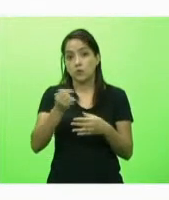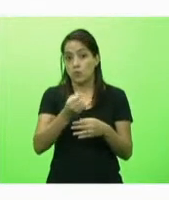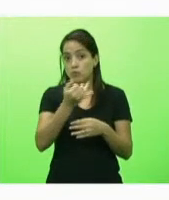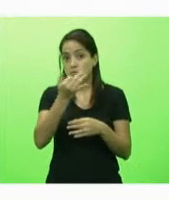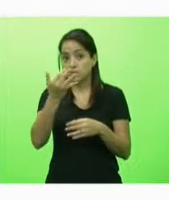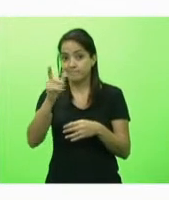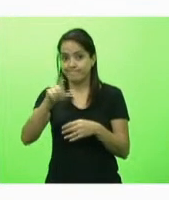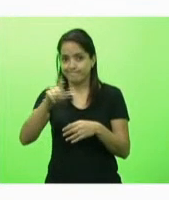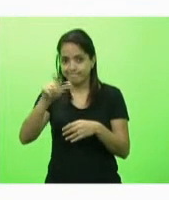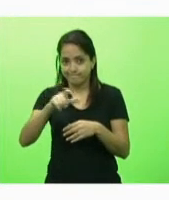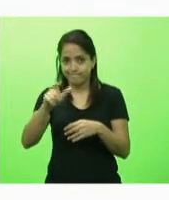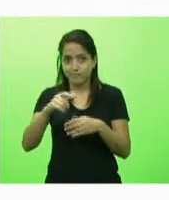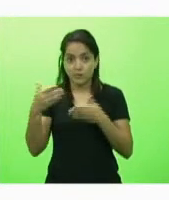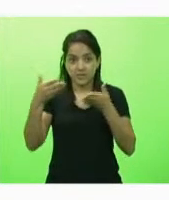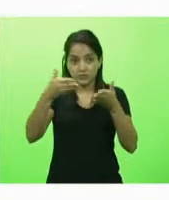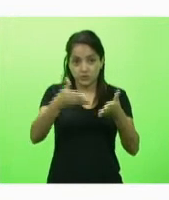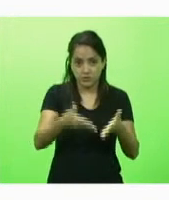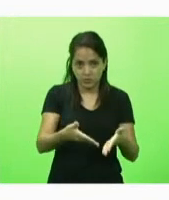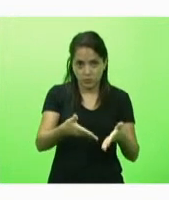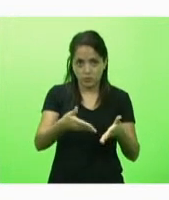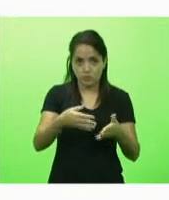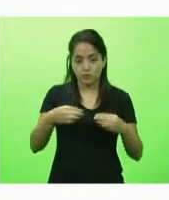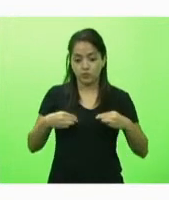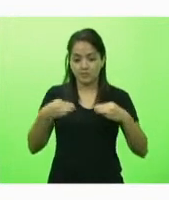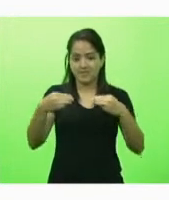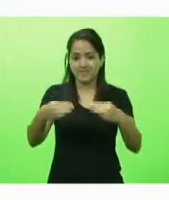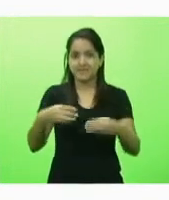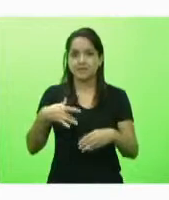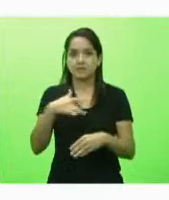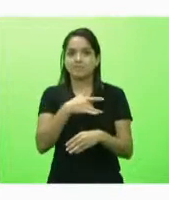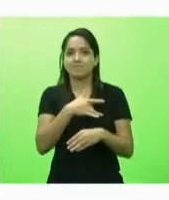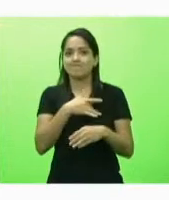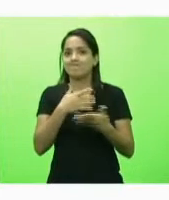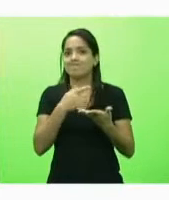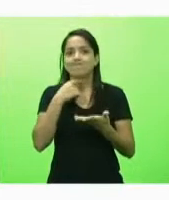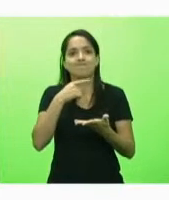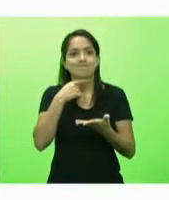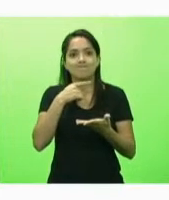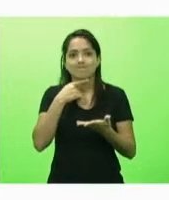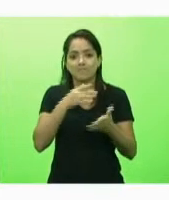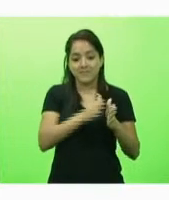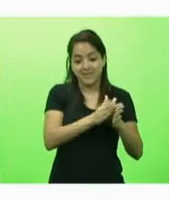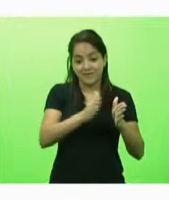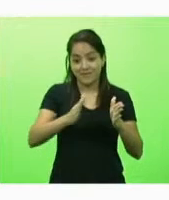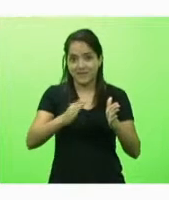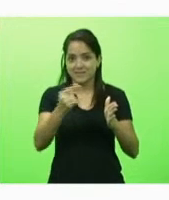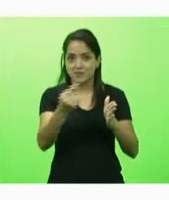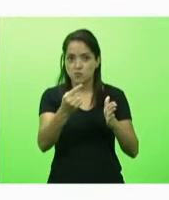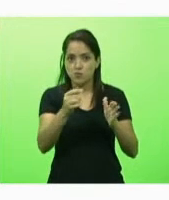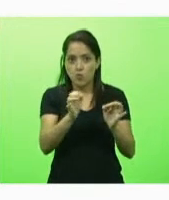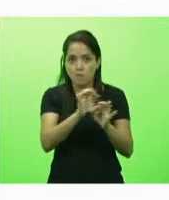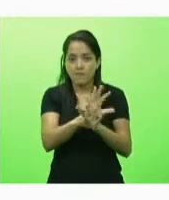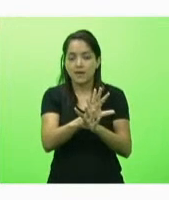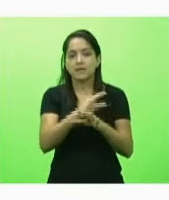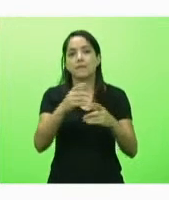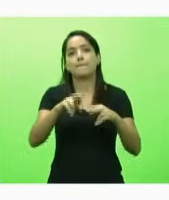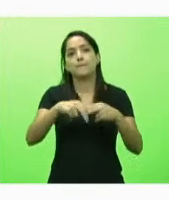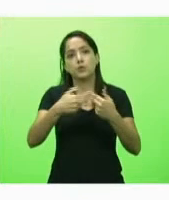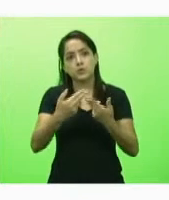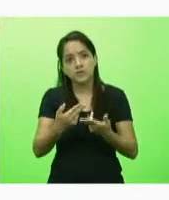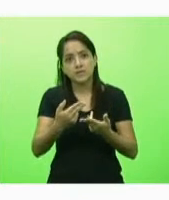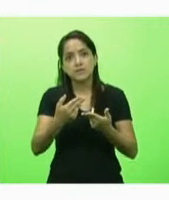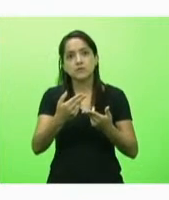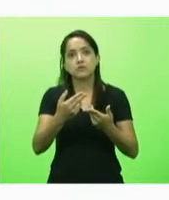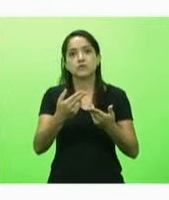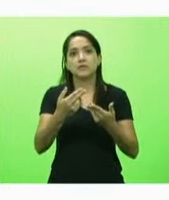doses que vem do Ministério da Saúde ele não foi suficiente para a fase 1 completa por isso que nós tivemos que fracionar a